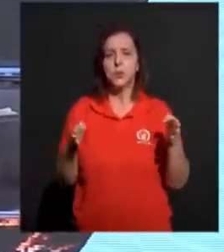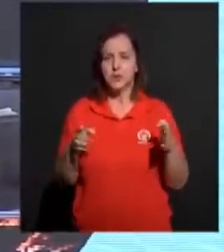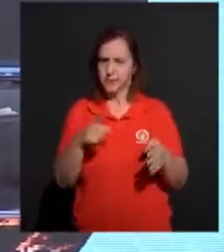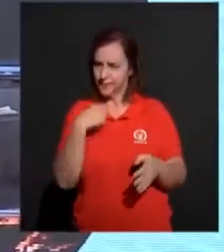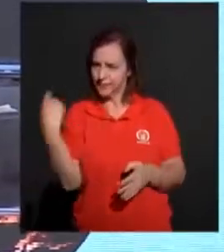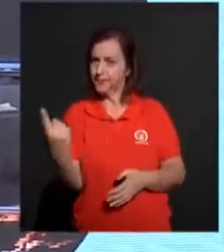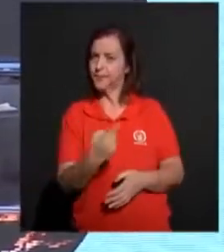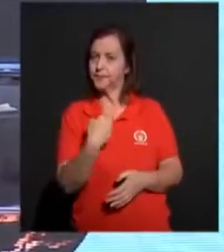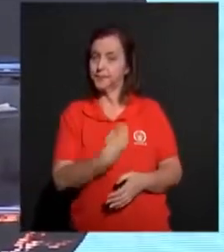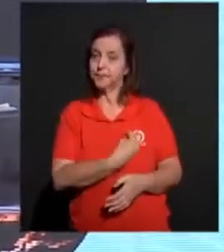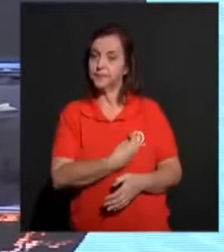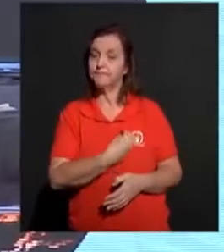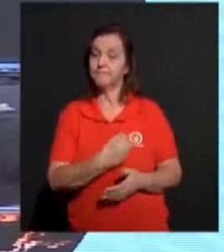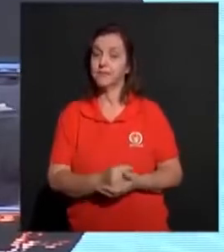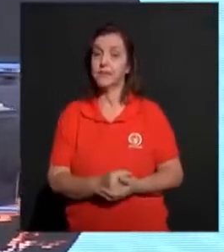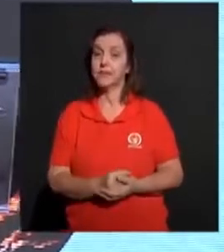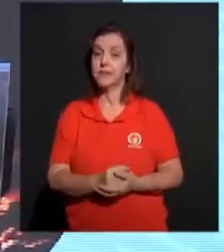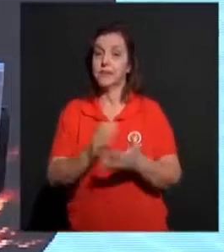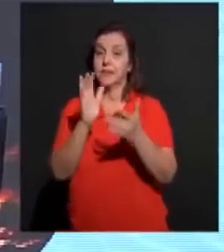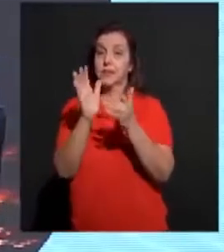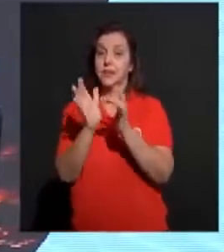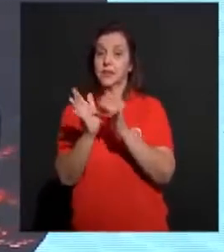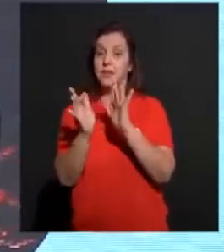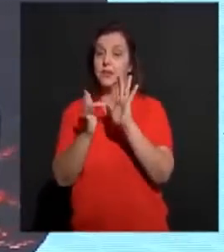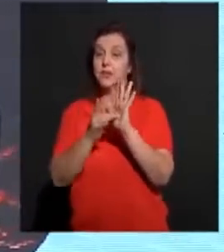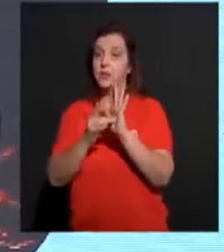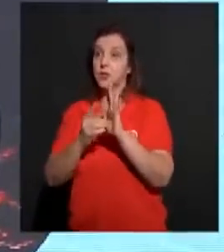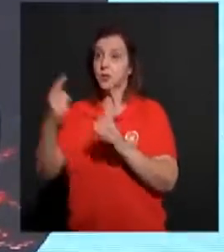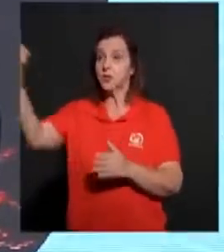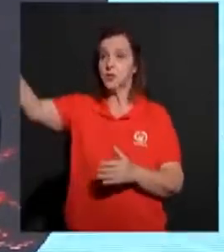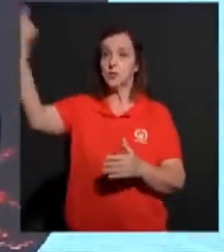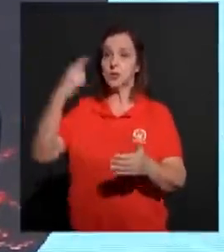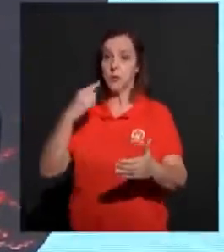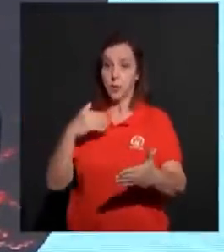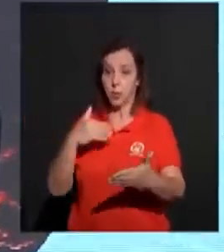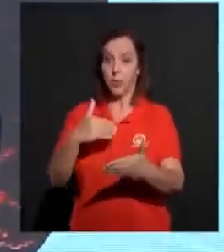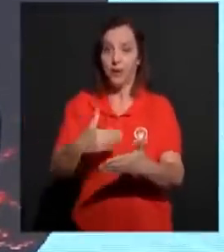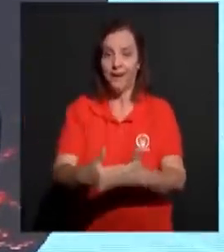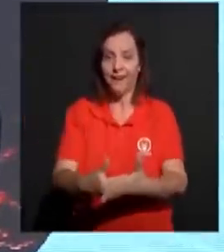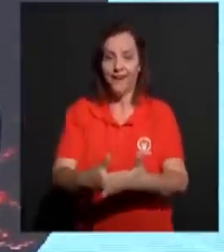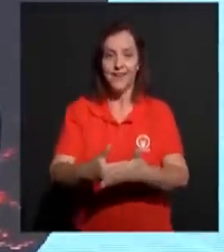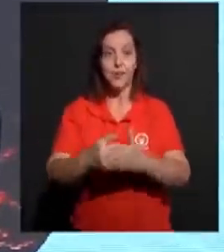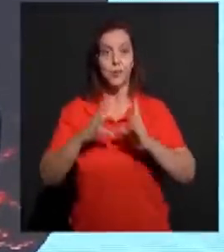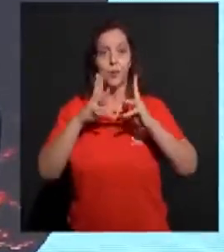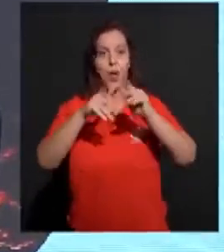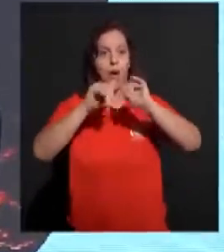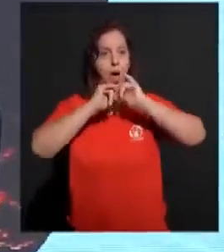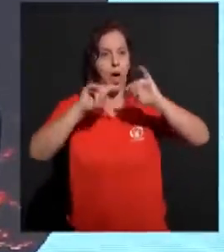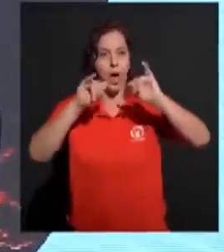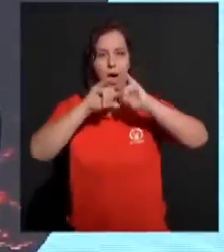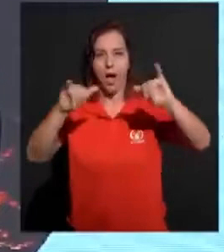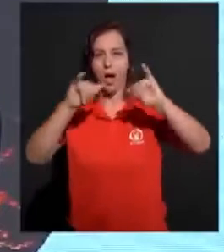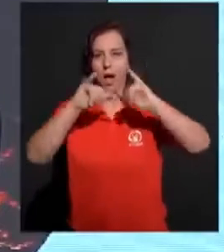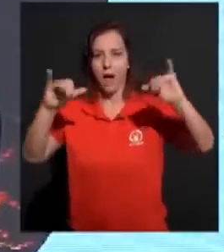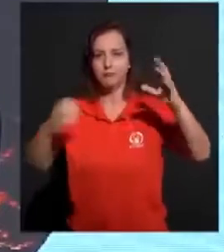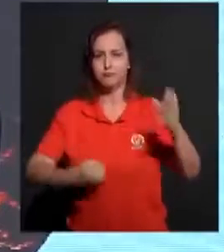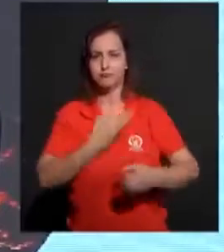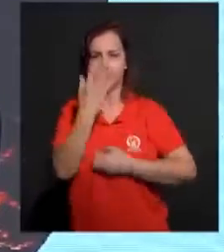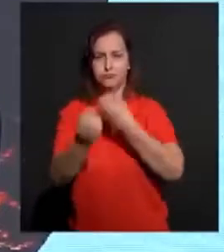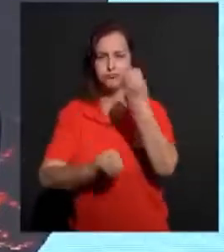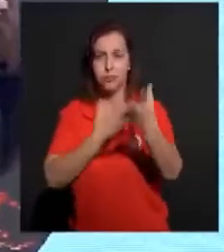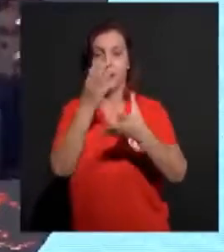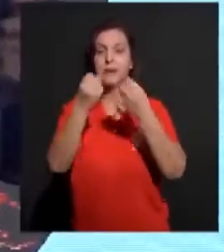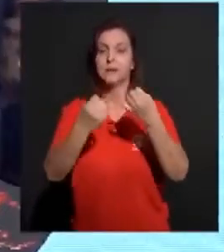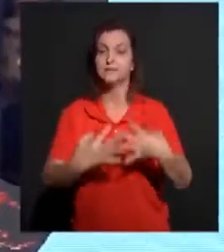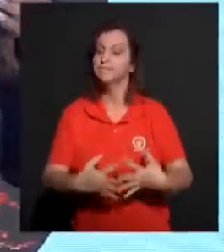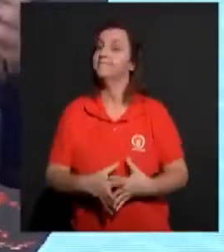a vinda de Cristo está ainda mais latente, sendo mais anunciada. Claro, mas